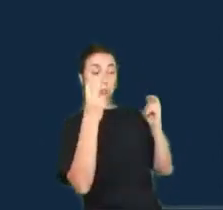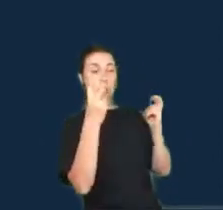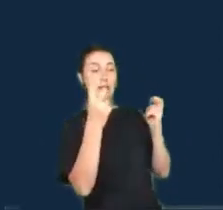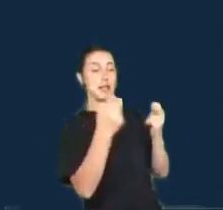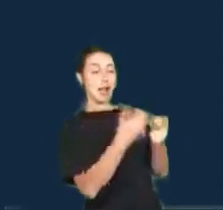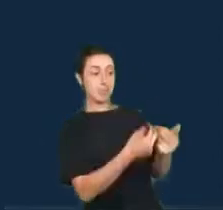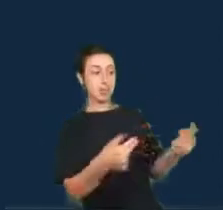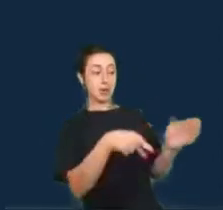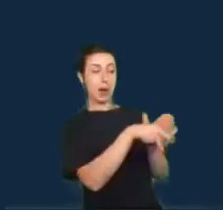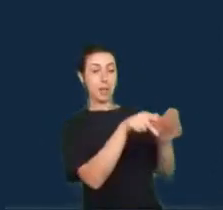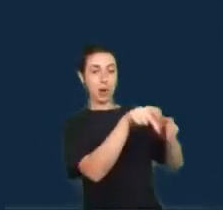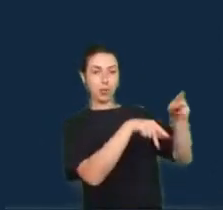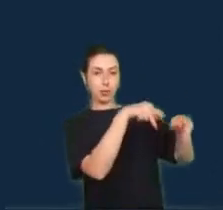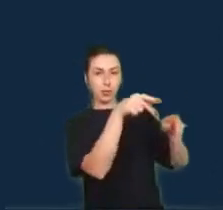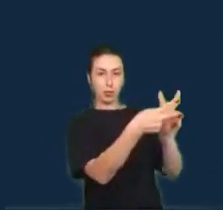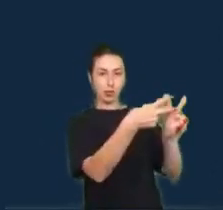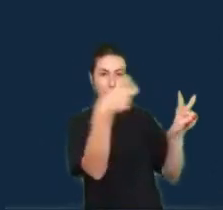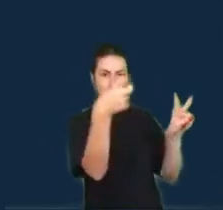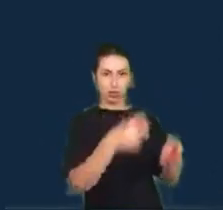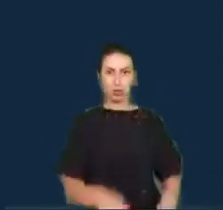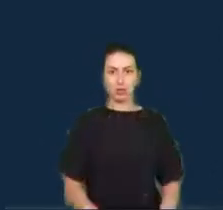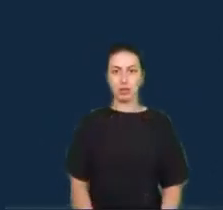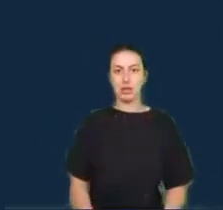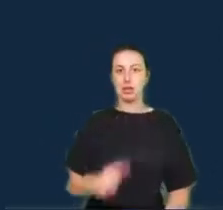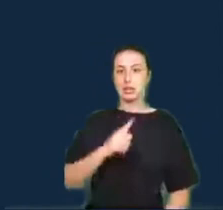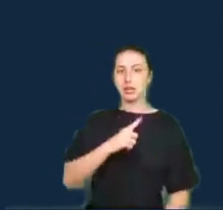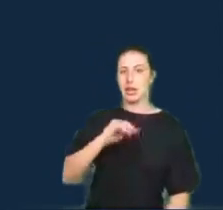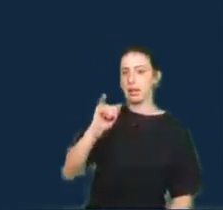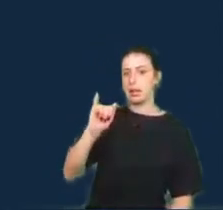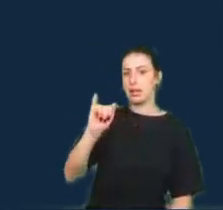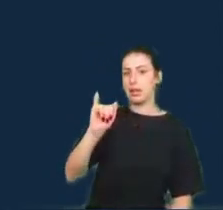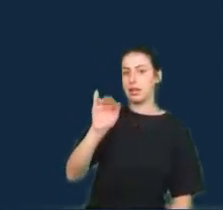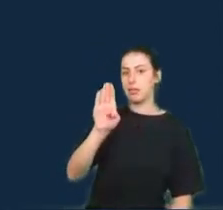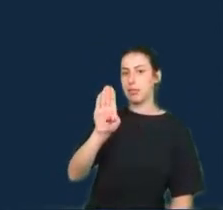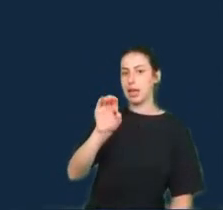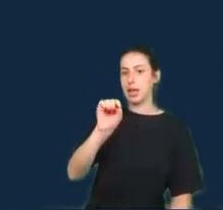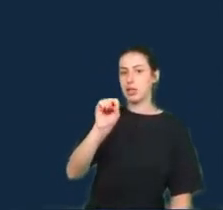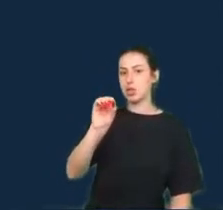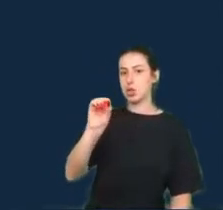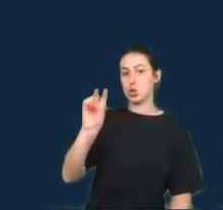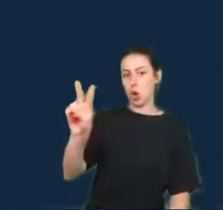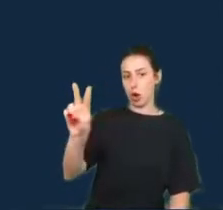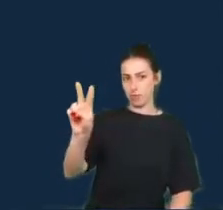aqui é o IDSOV, que seria a soberania de dados indígenas.